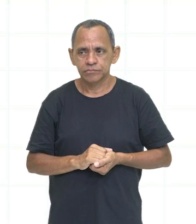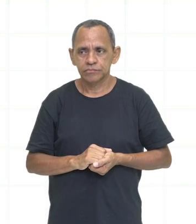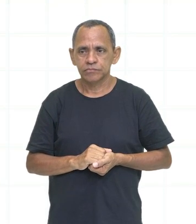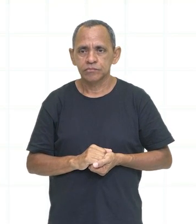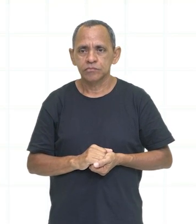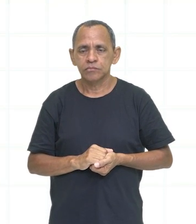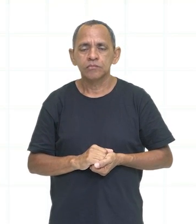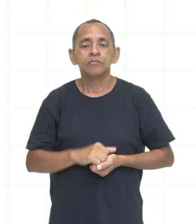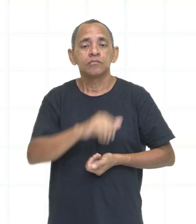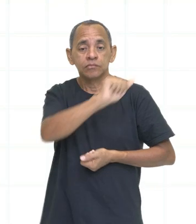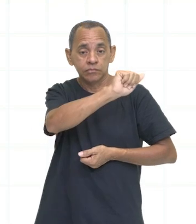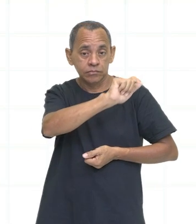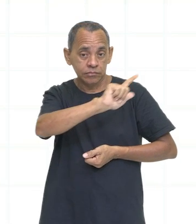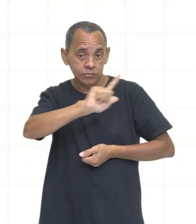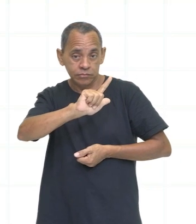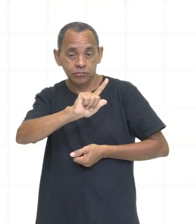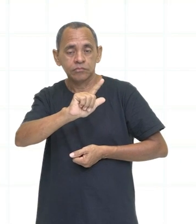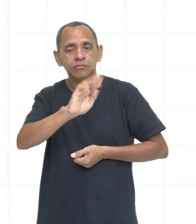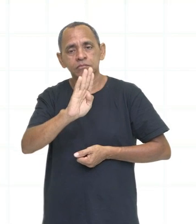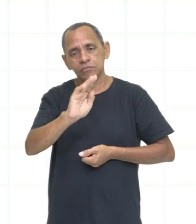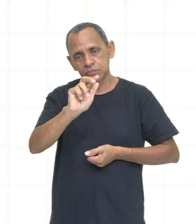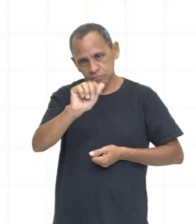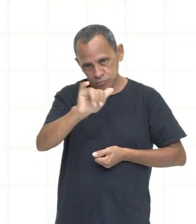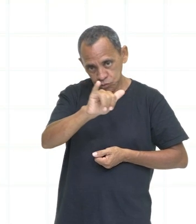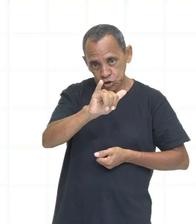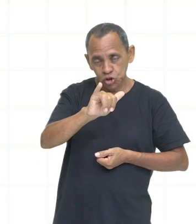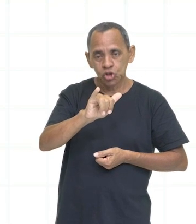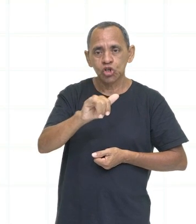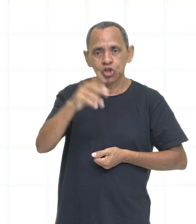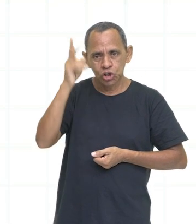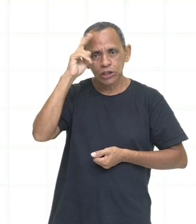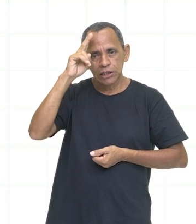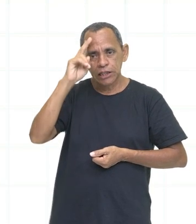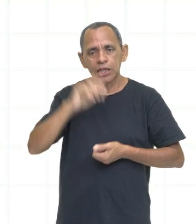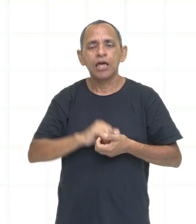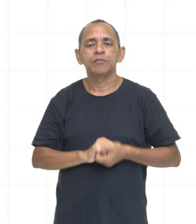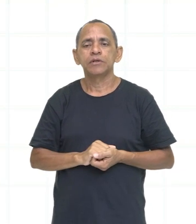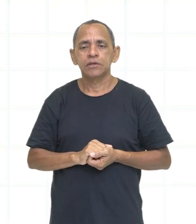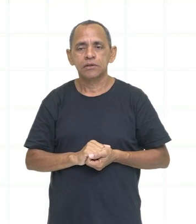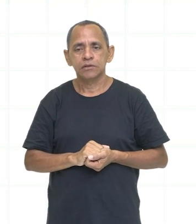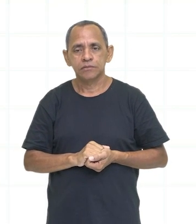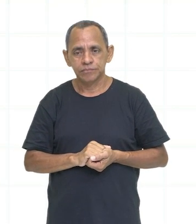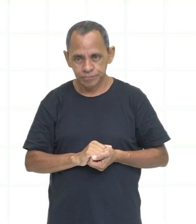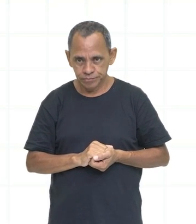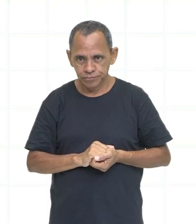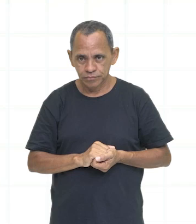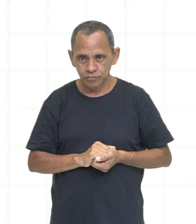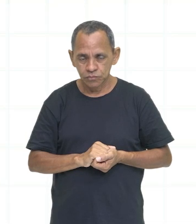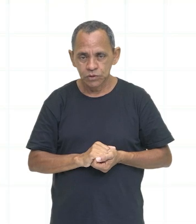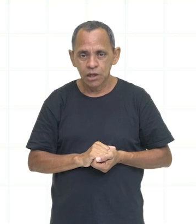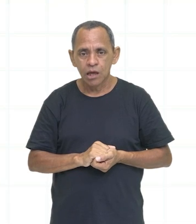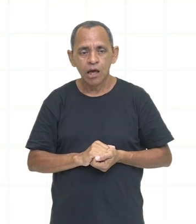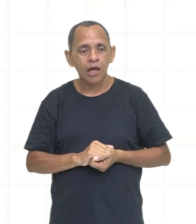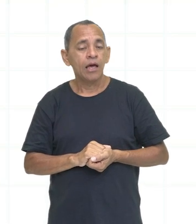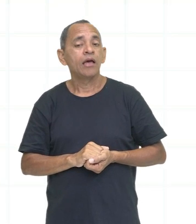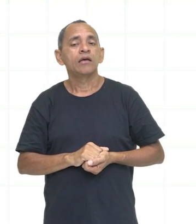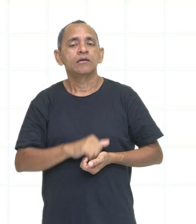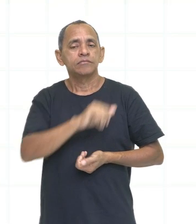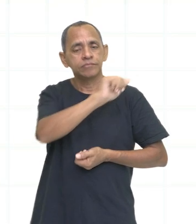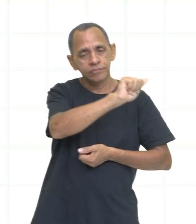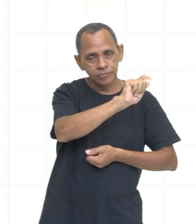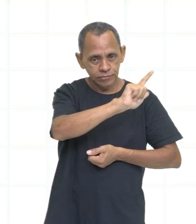sozinha. Certo? Se eu tirar o all, vai ficar sozinha. She complete the project by herself.